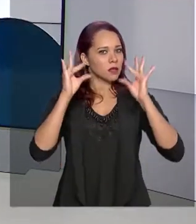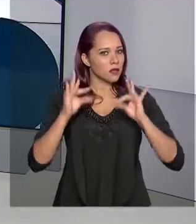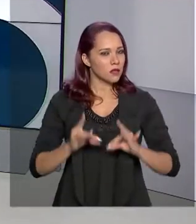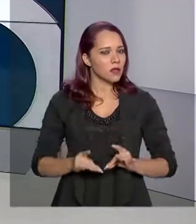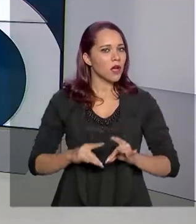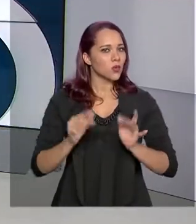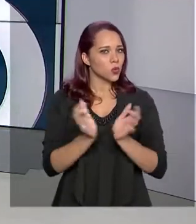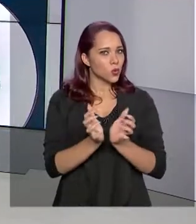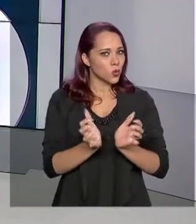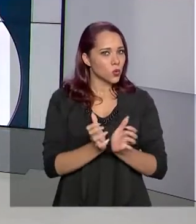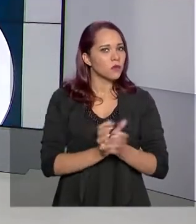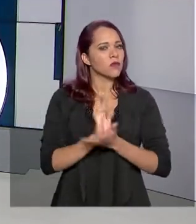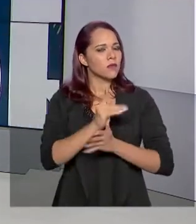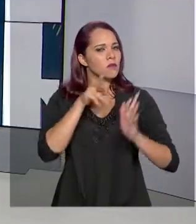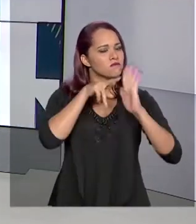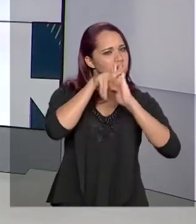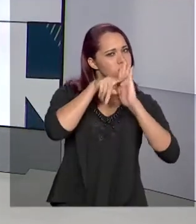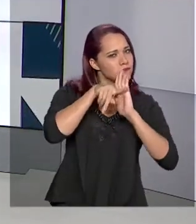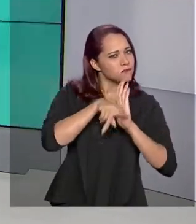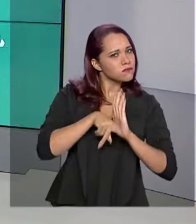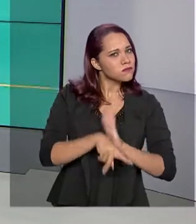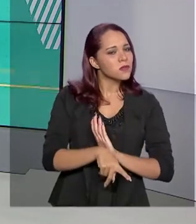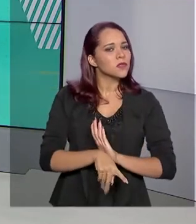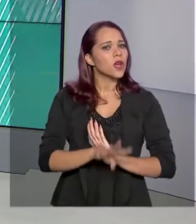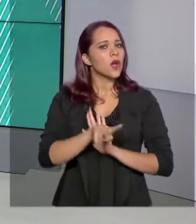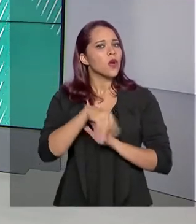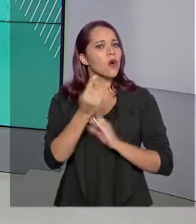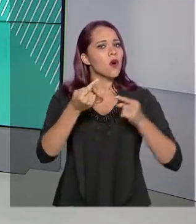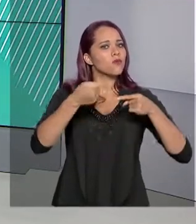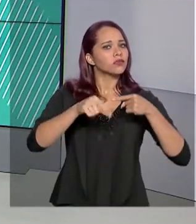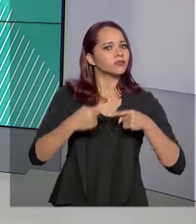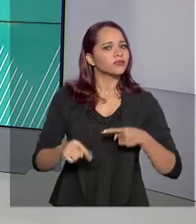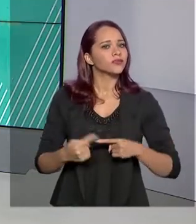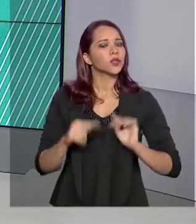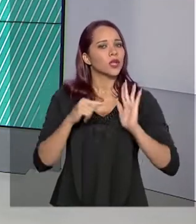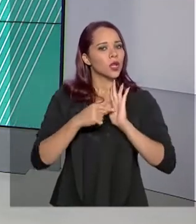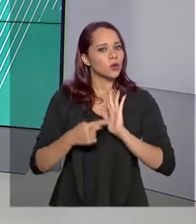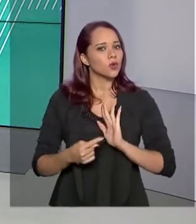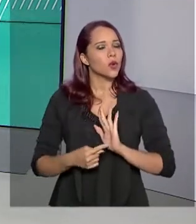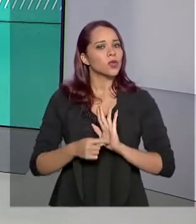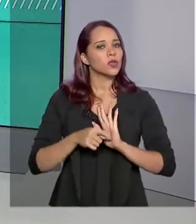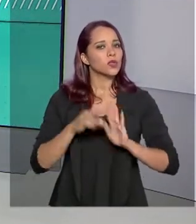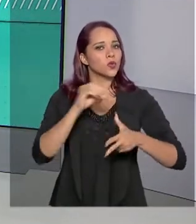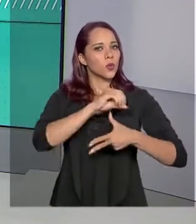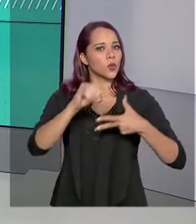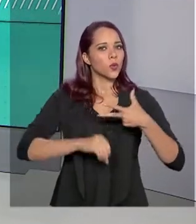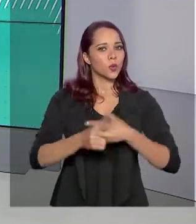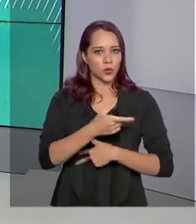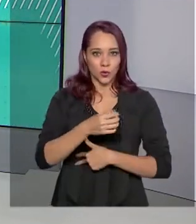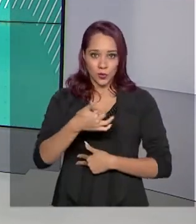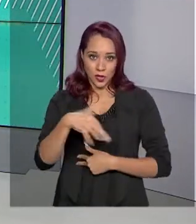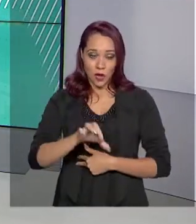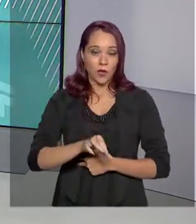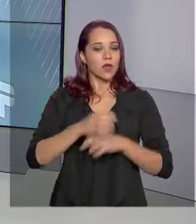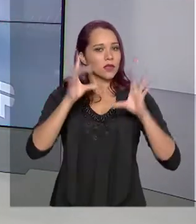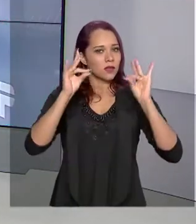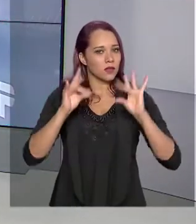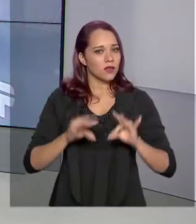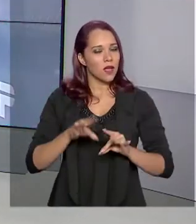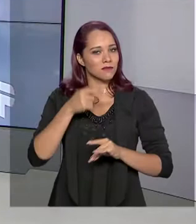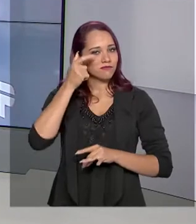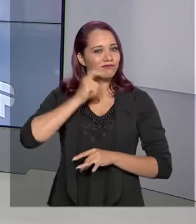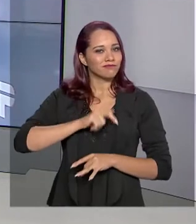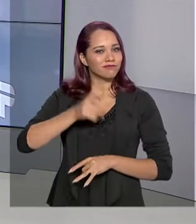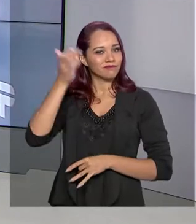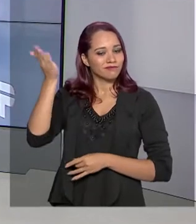força-tarefa que vai investigar as incoerências nas notas do Enem 2019. Os detalhes ao vivo com a repórter